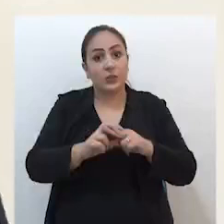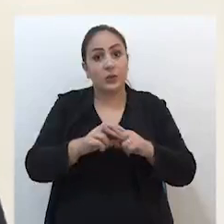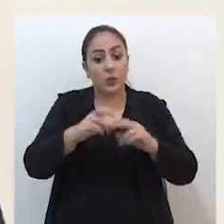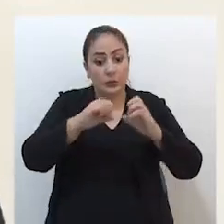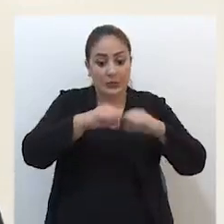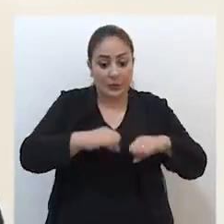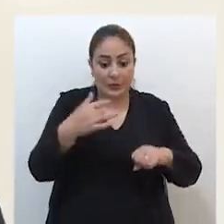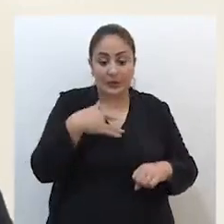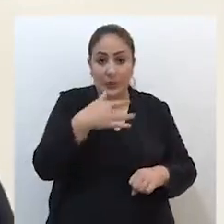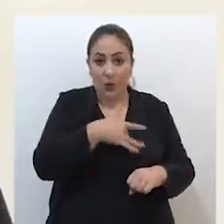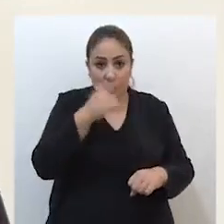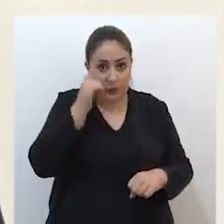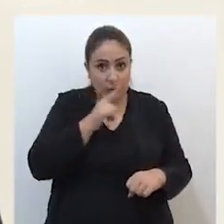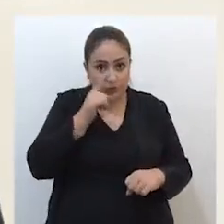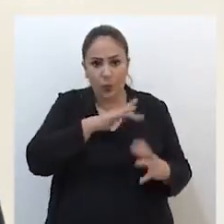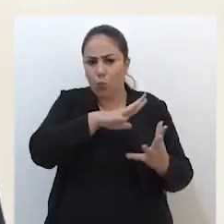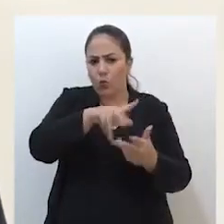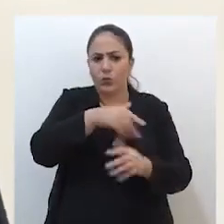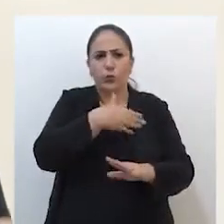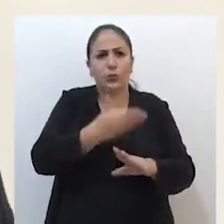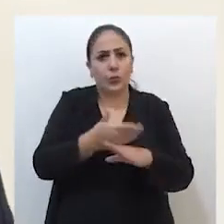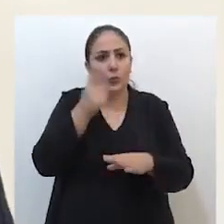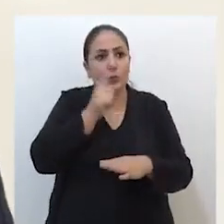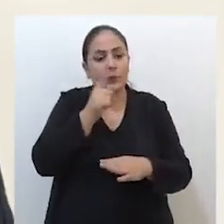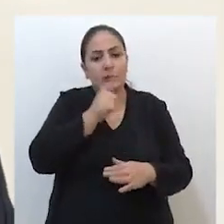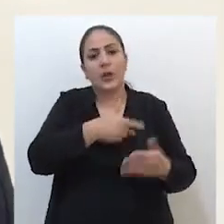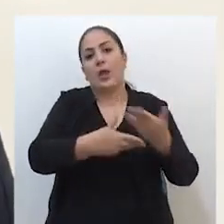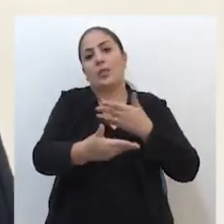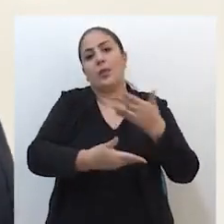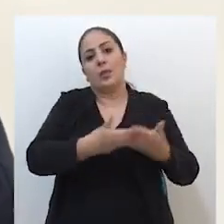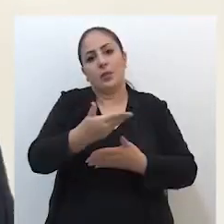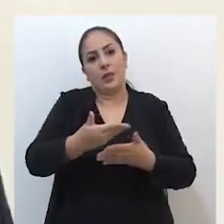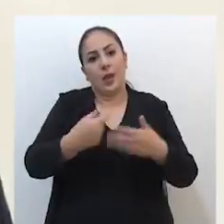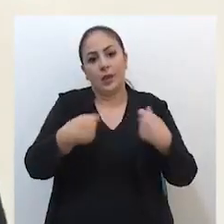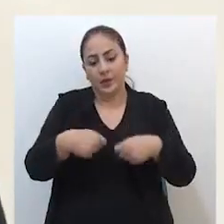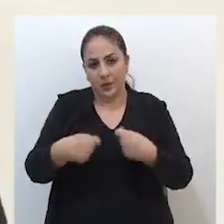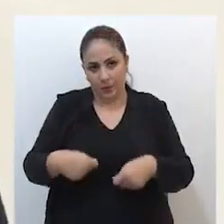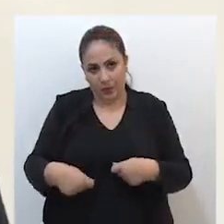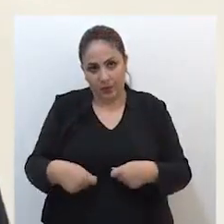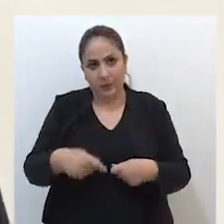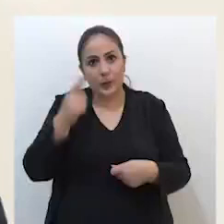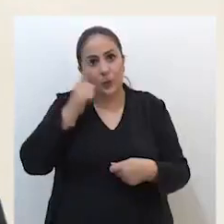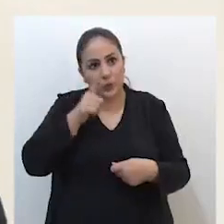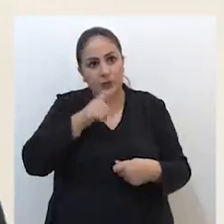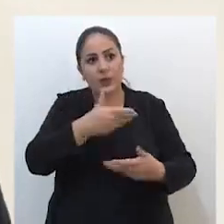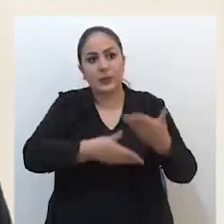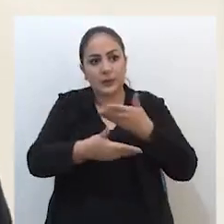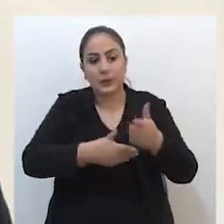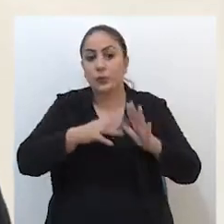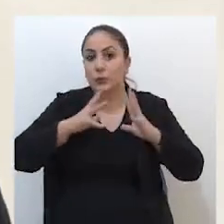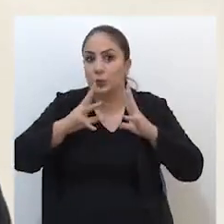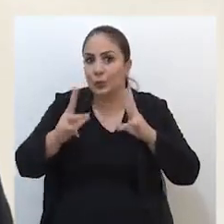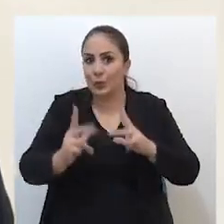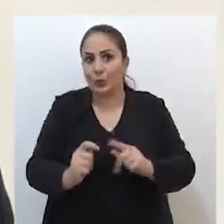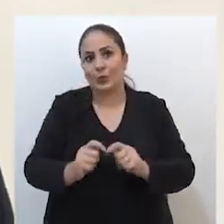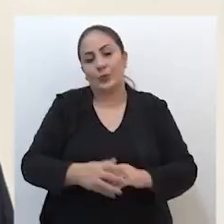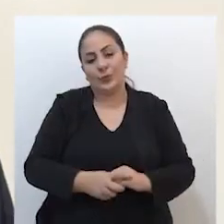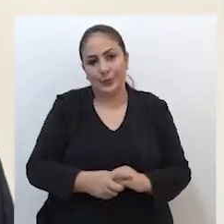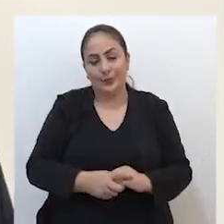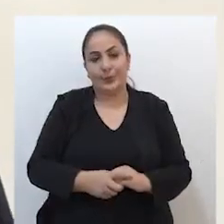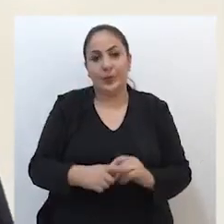sistemas de saúde, isso é no mundo inteiro, consigam suportar a demanda para poder atender a todos.